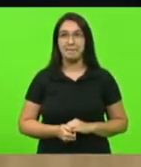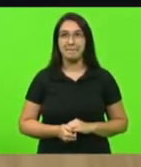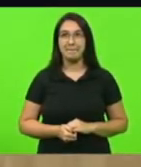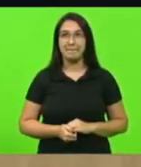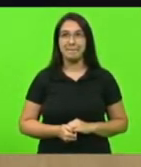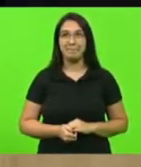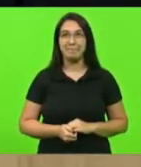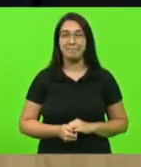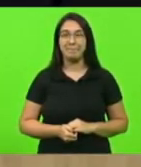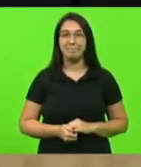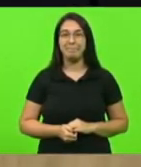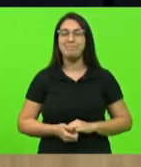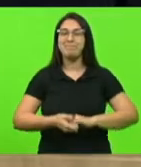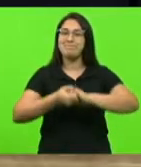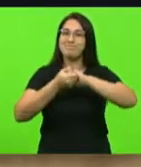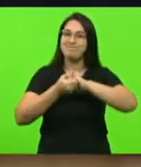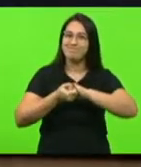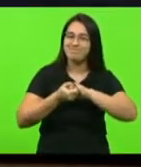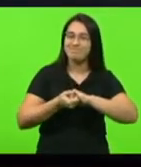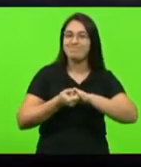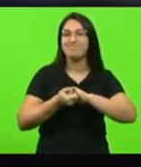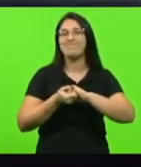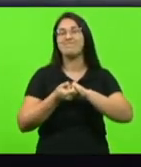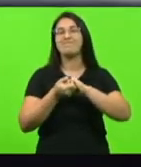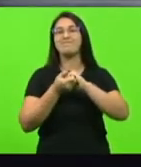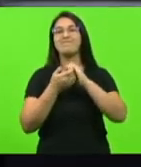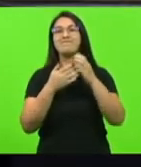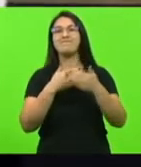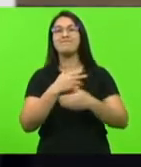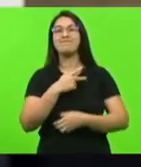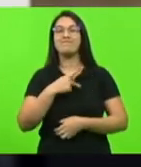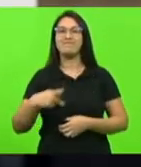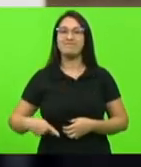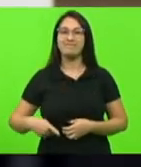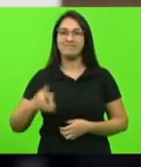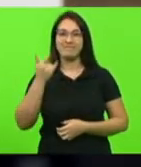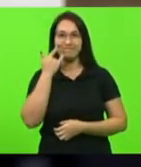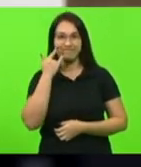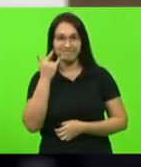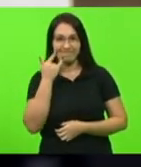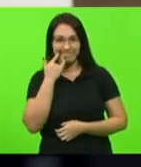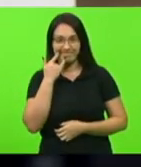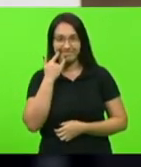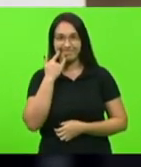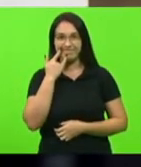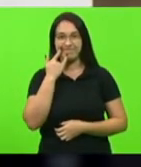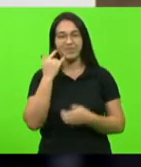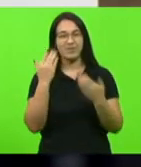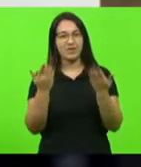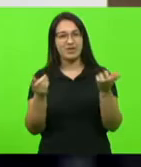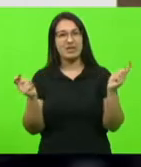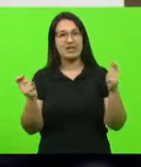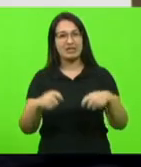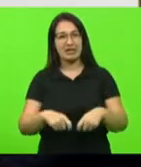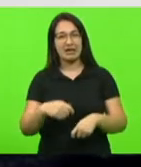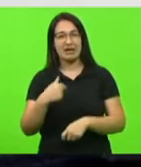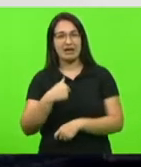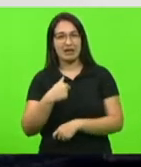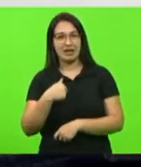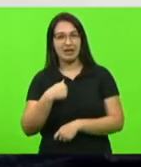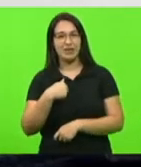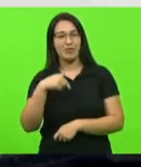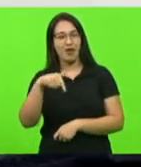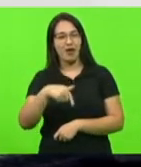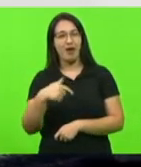lugar eu queria saudar o presidente Mauro de Natal pela grande oportunidade e